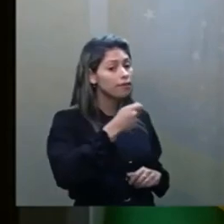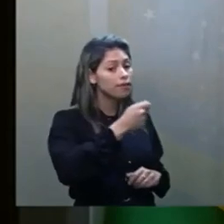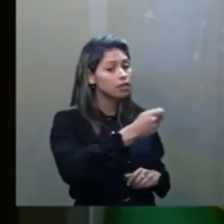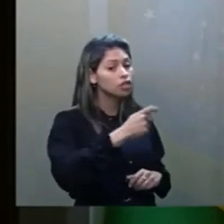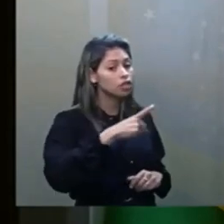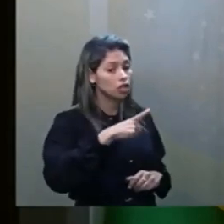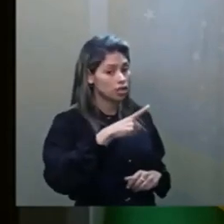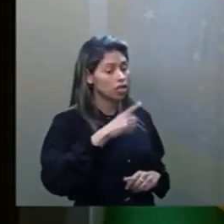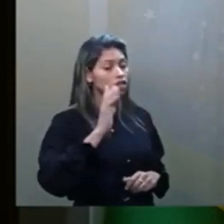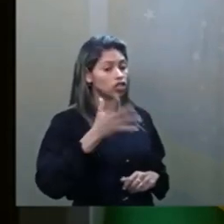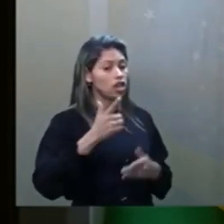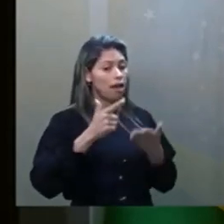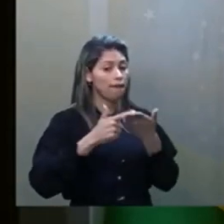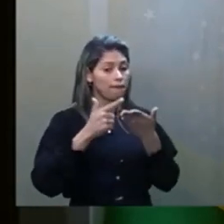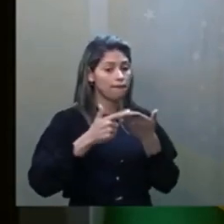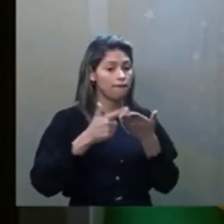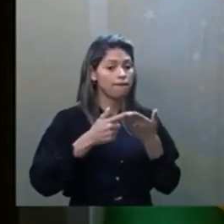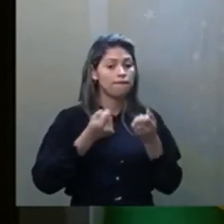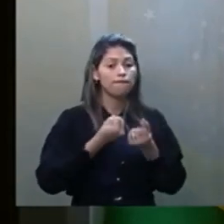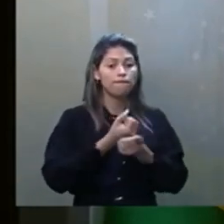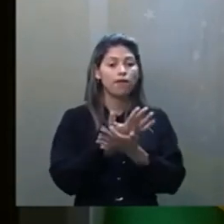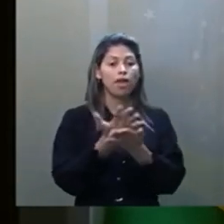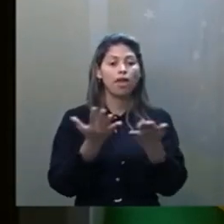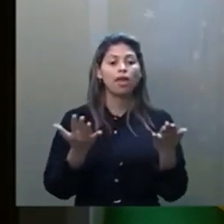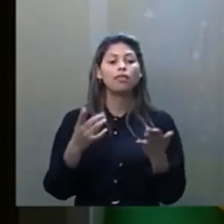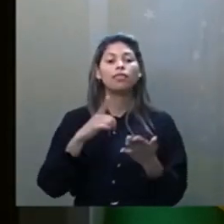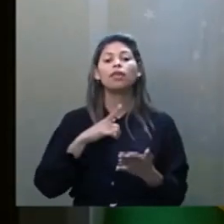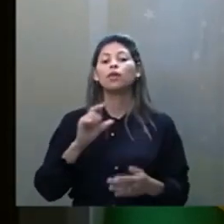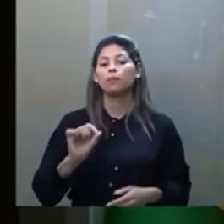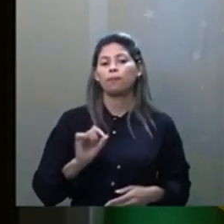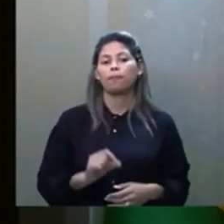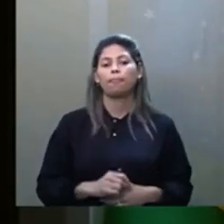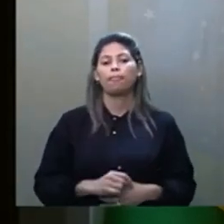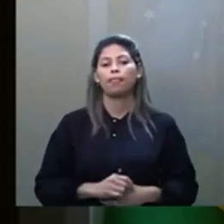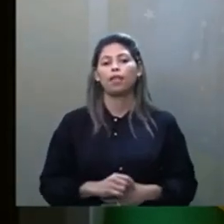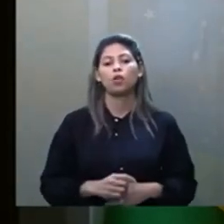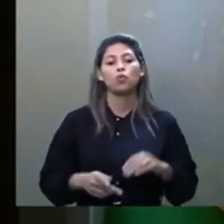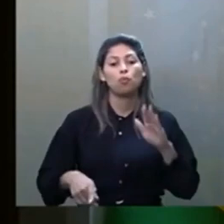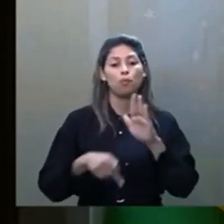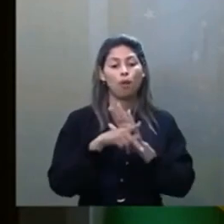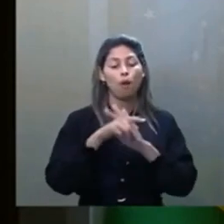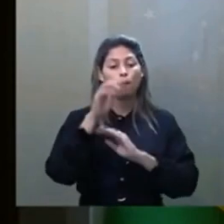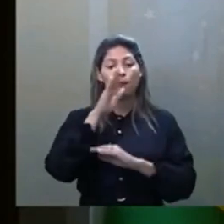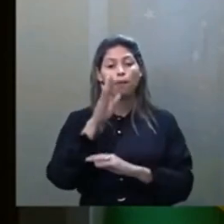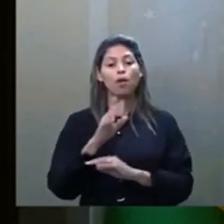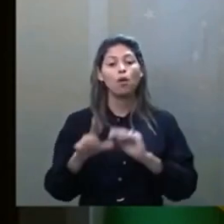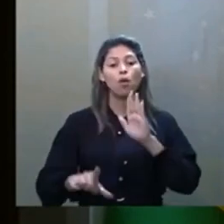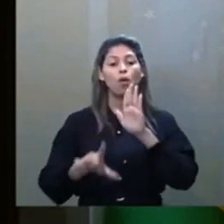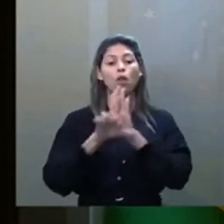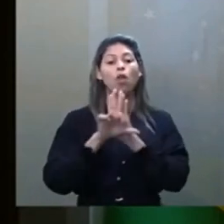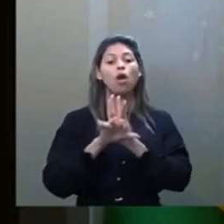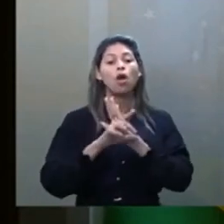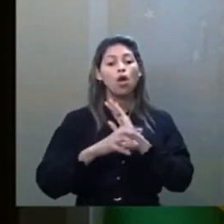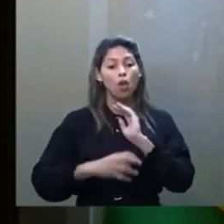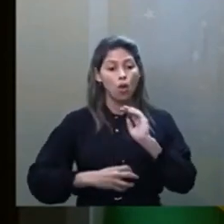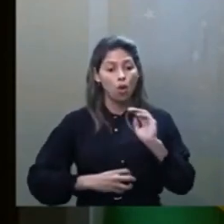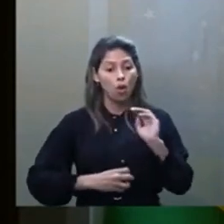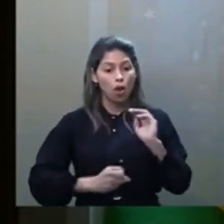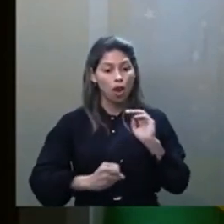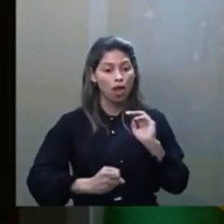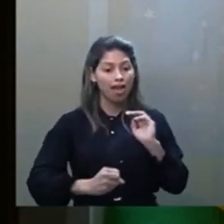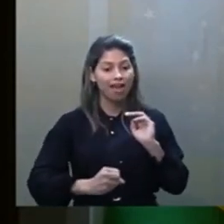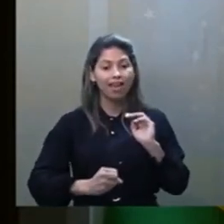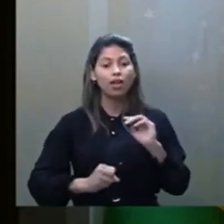à venda e está disponível. Estuda-se no Brasil uma forma de legalização do aborto. Qual a sua opinião? E aí agora